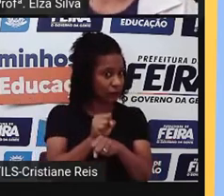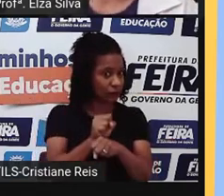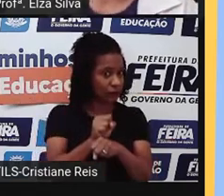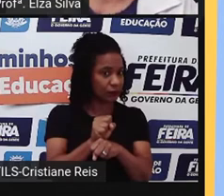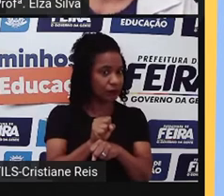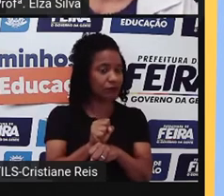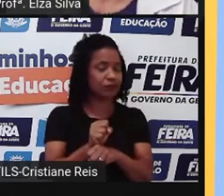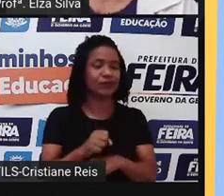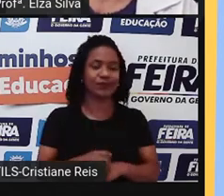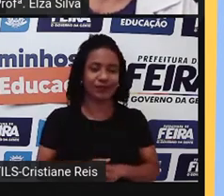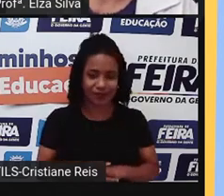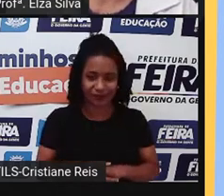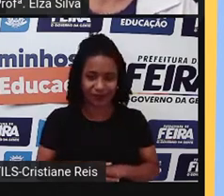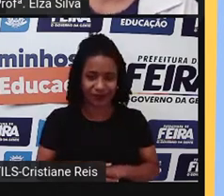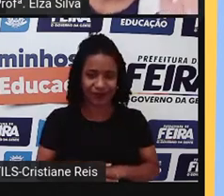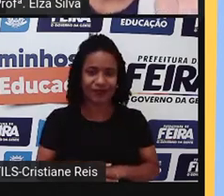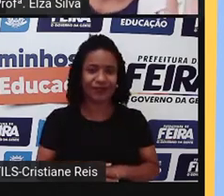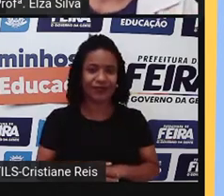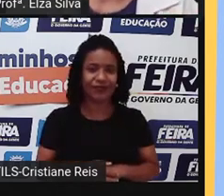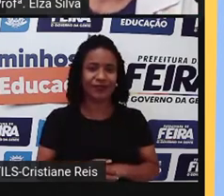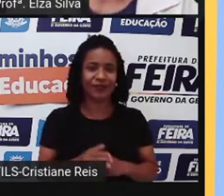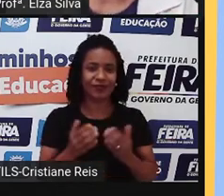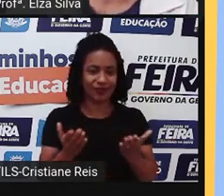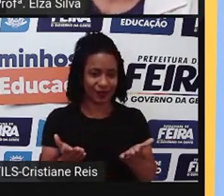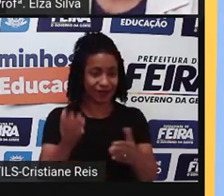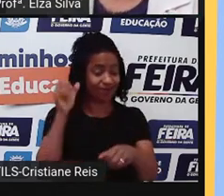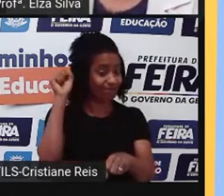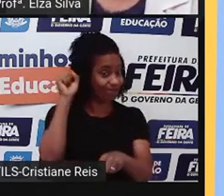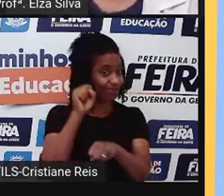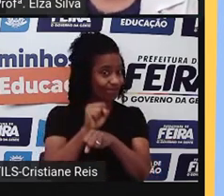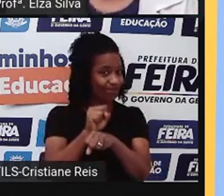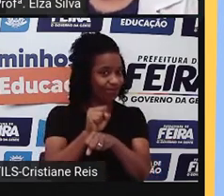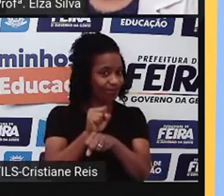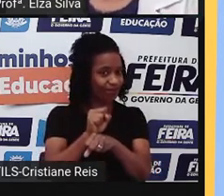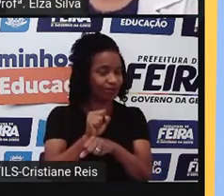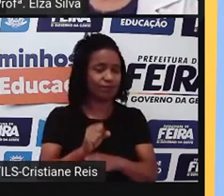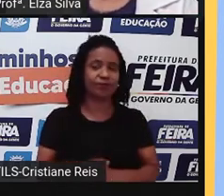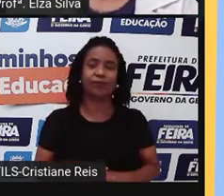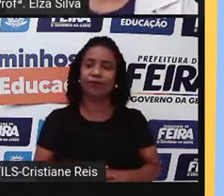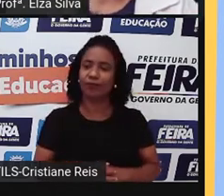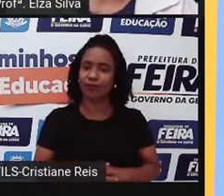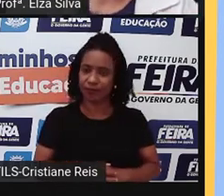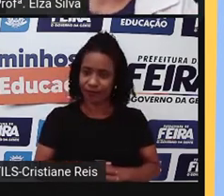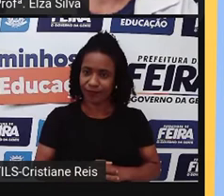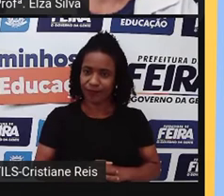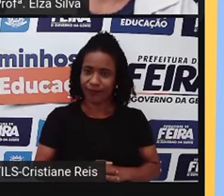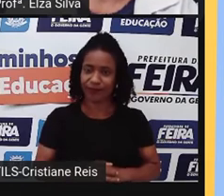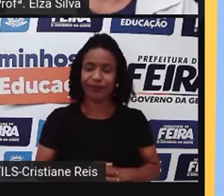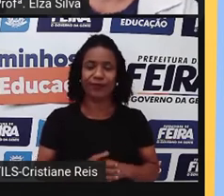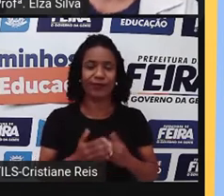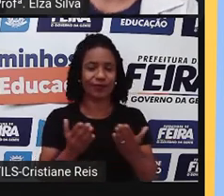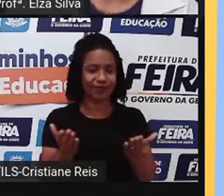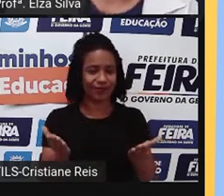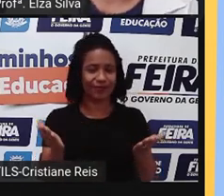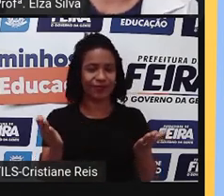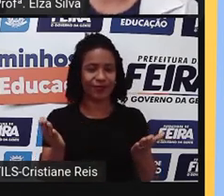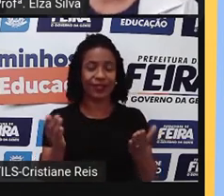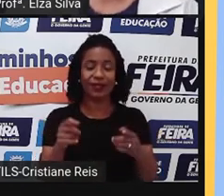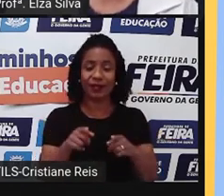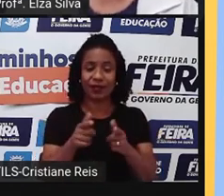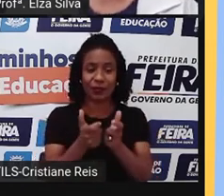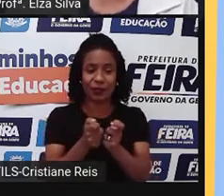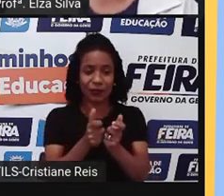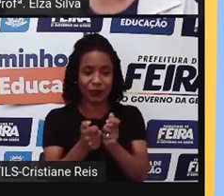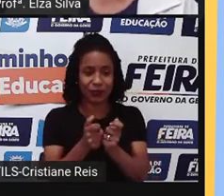ou melhor, stop that, pare com isso. To give instructions, que foi o caso do game,